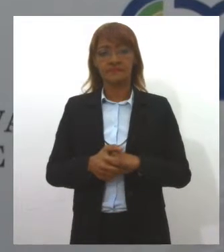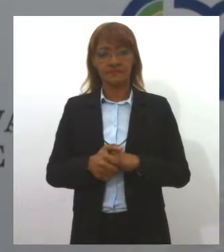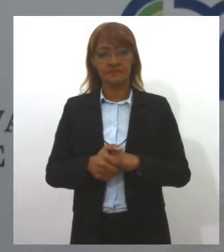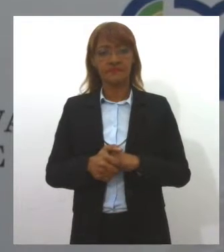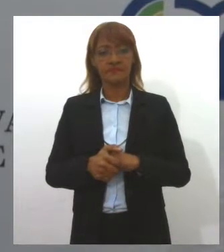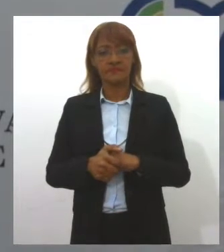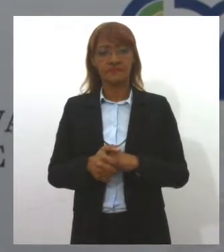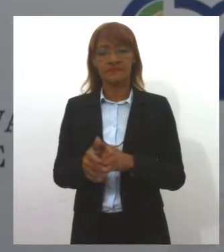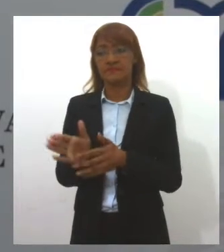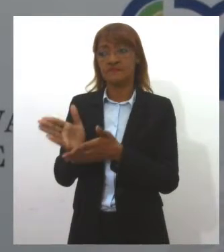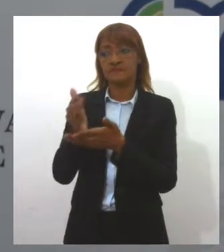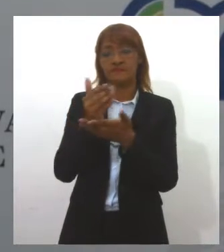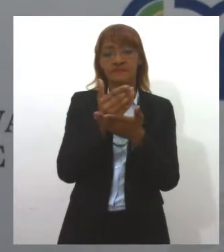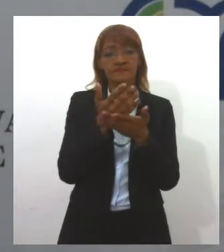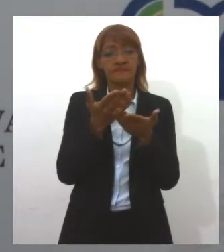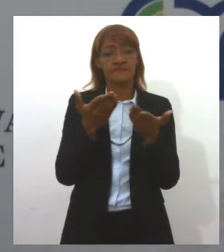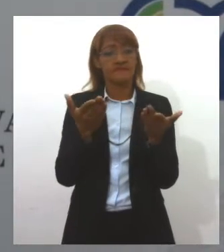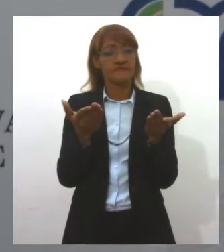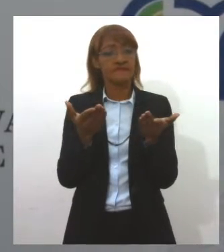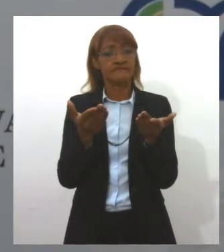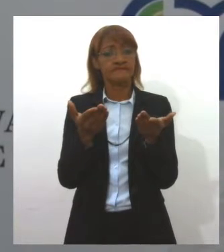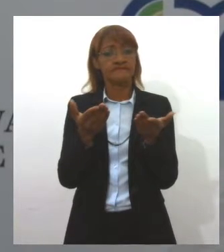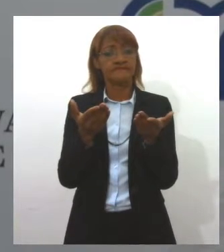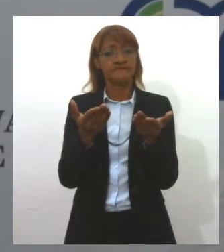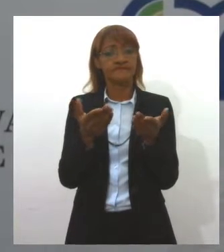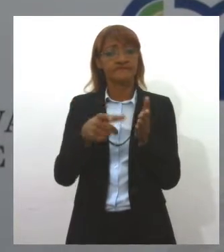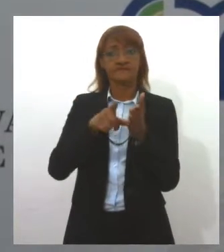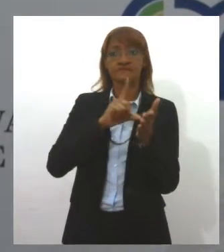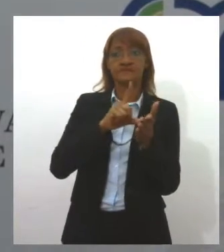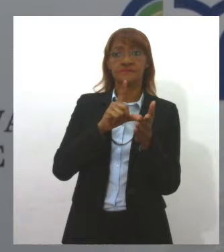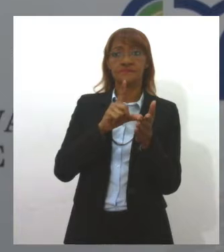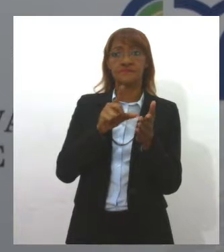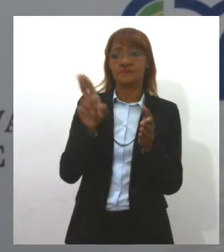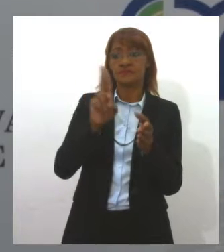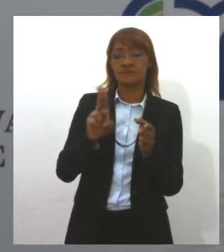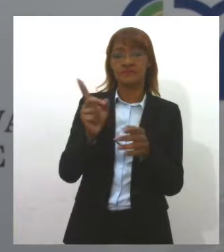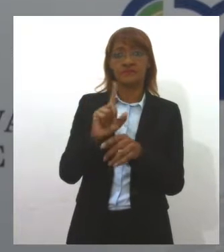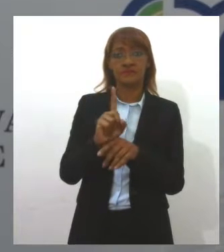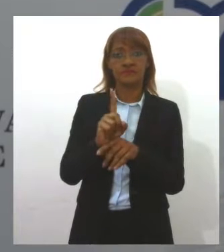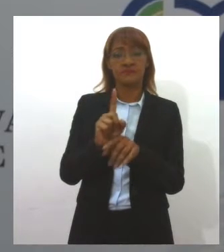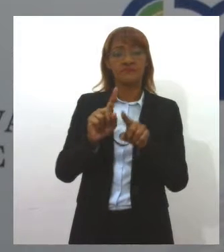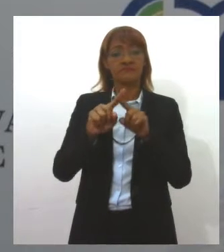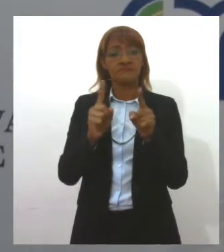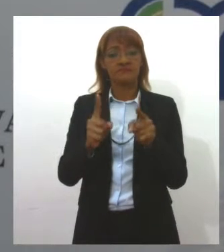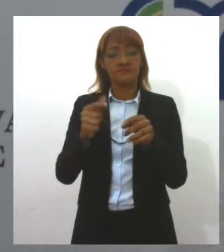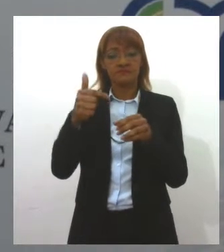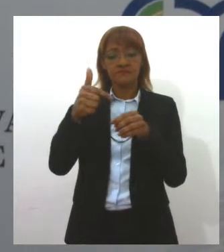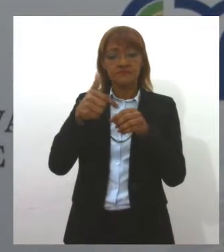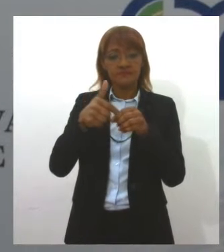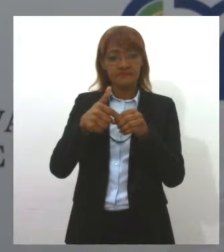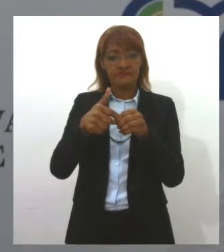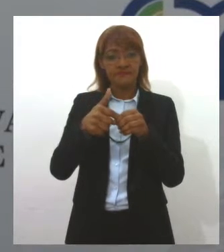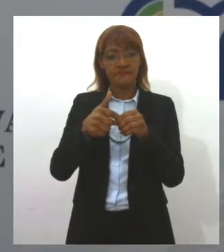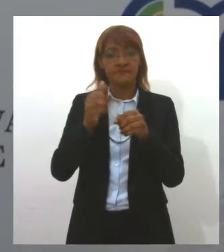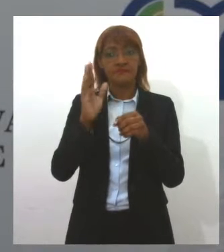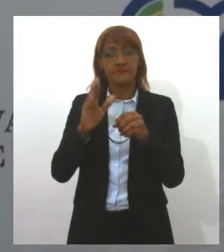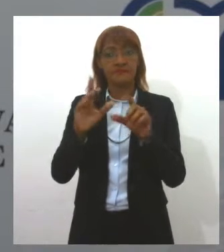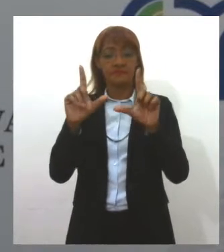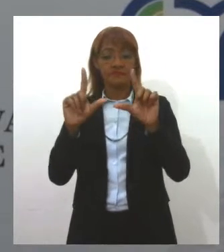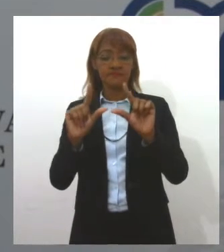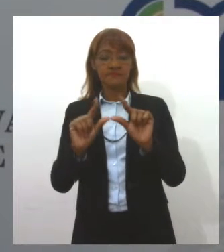perde arrecadação absoluta, só perde arrecadação se não houver consumo. Se a quantidade de gasolina ou de combustível diminuir,